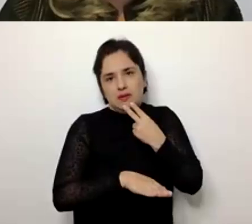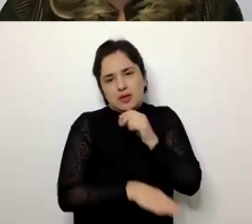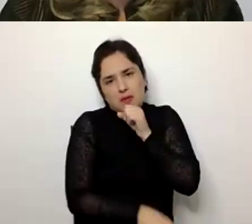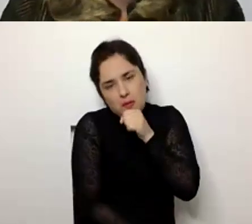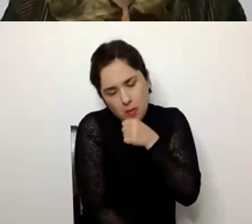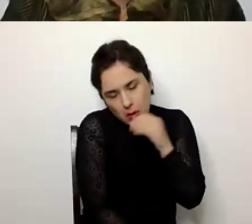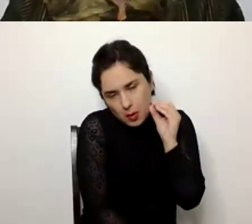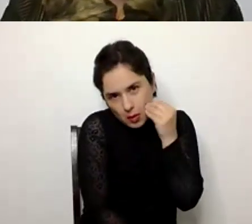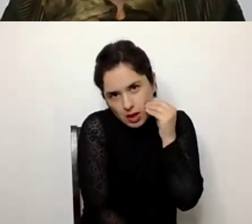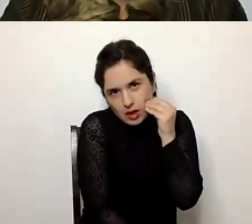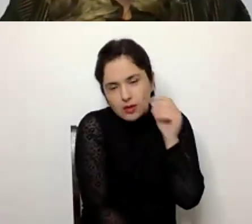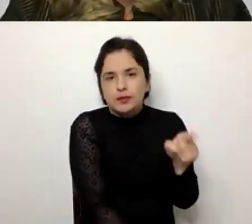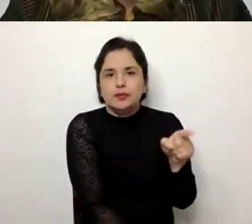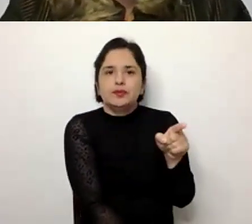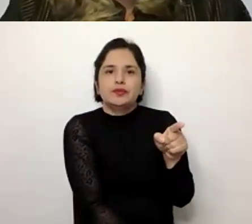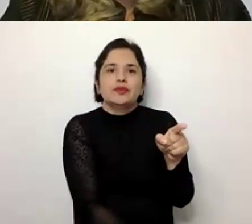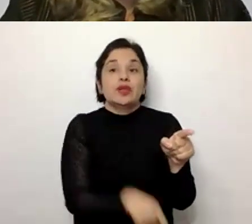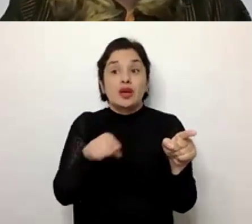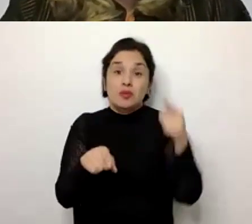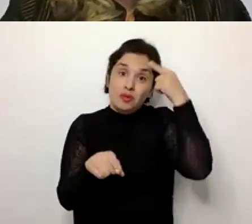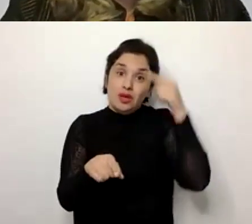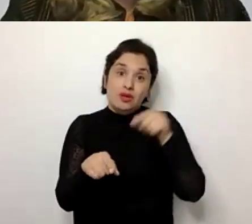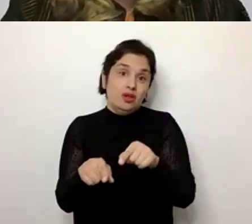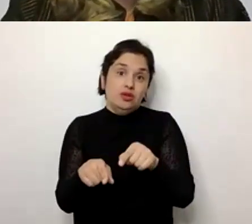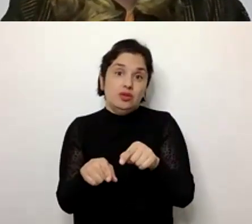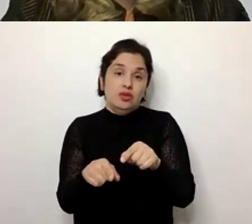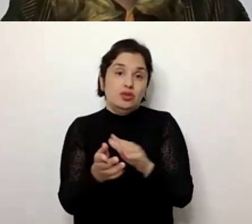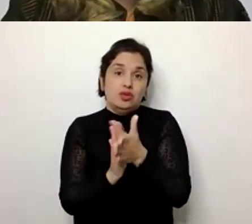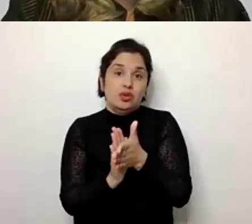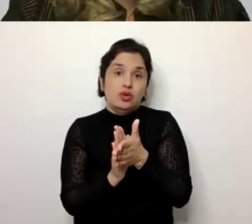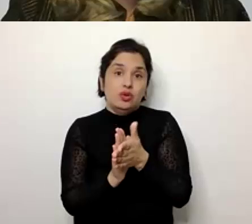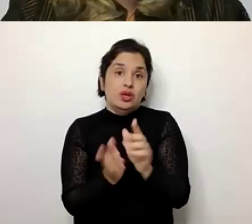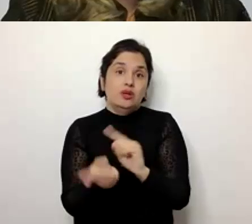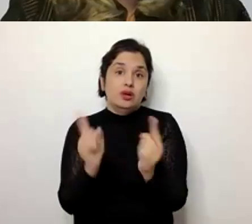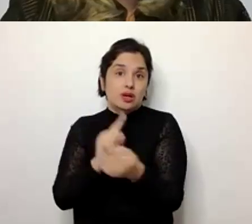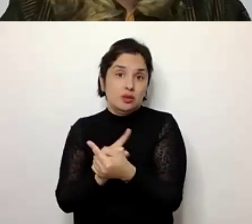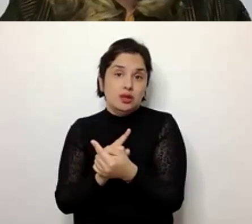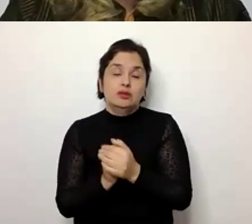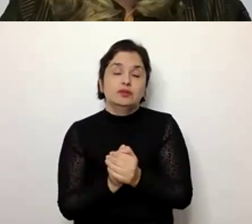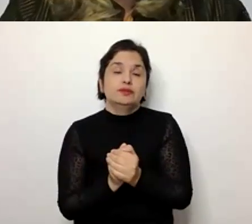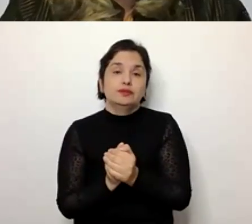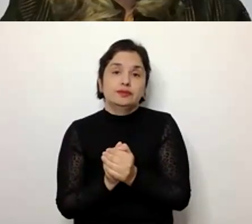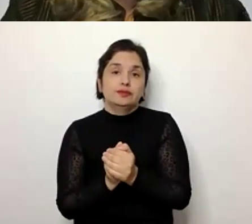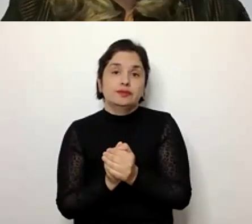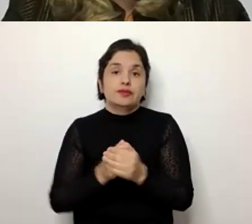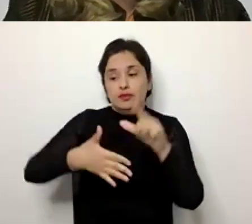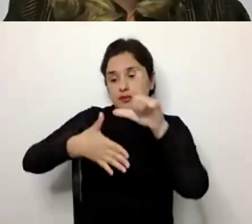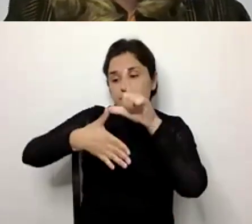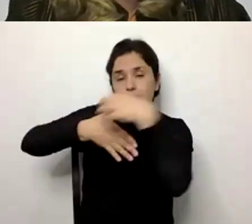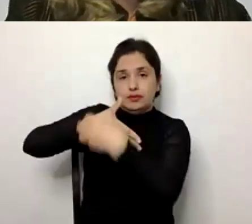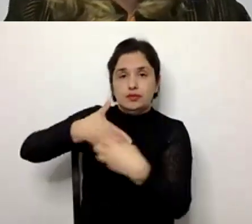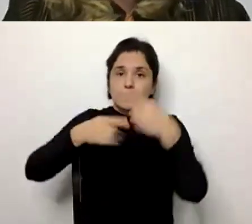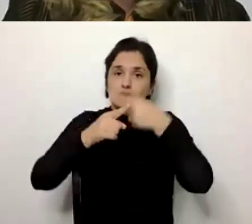avô, como diríamos, e que essas condições, todas essas coisas han ido mudando em todos os países de Latinoamérica de forma diferente,